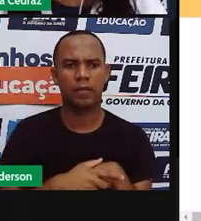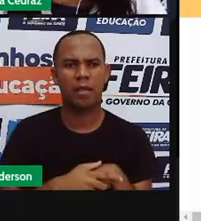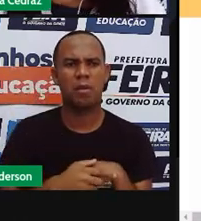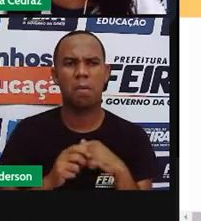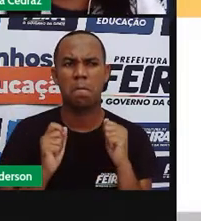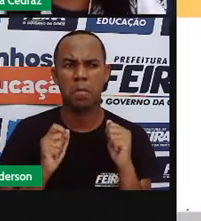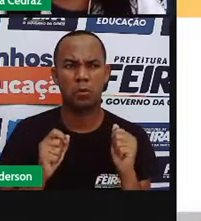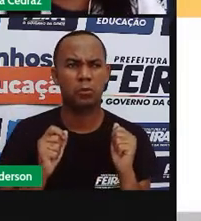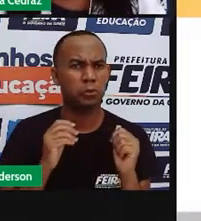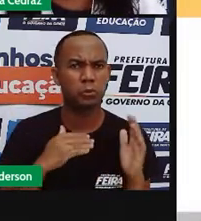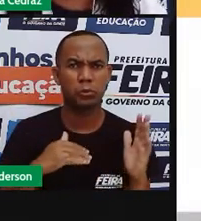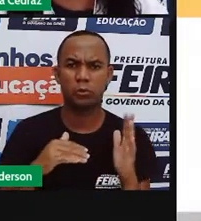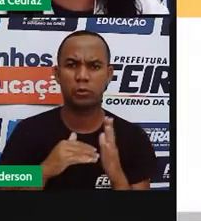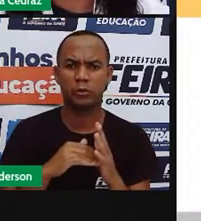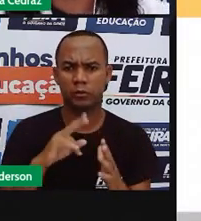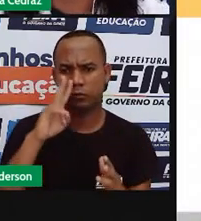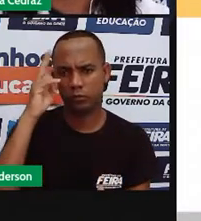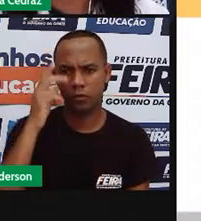de todo tipo.